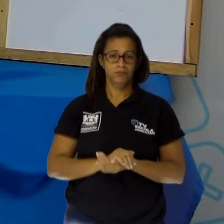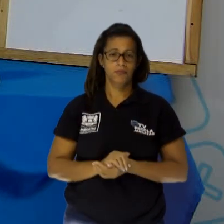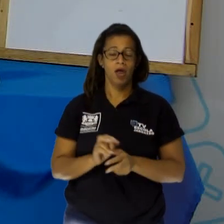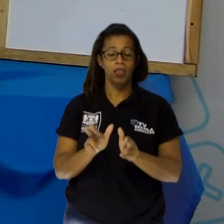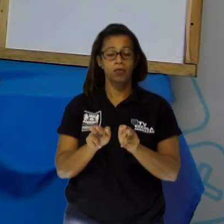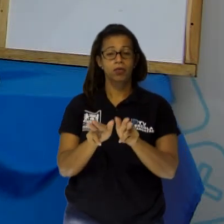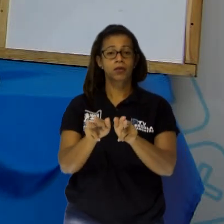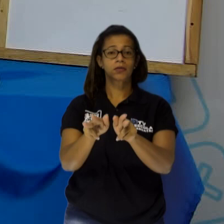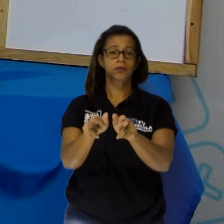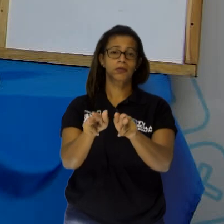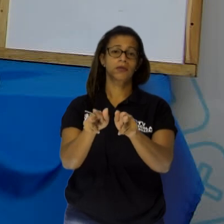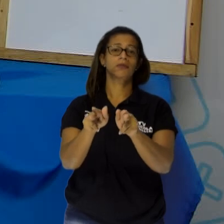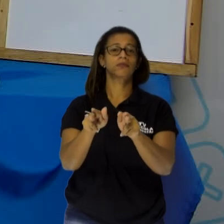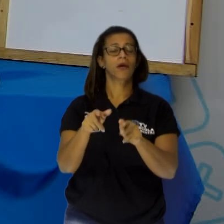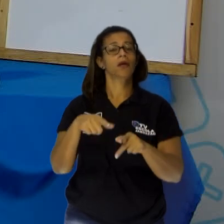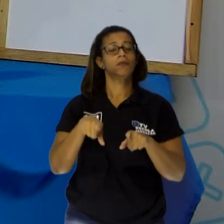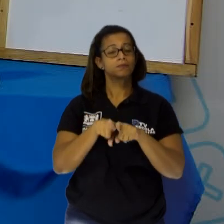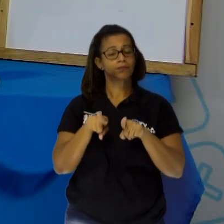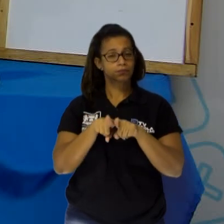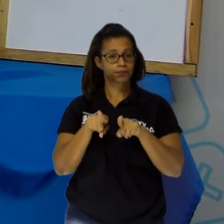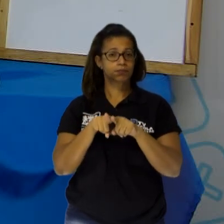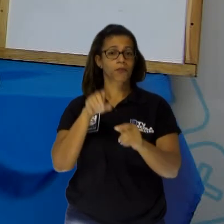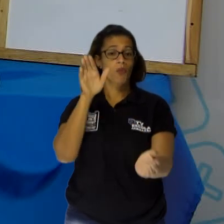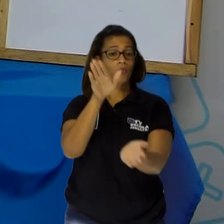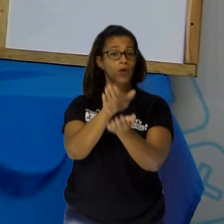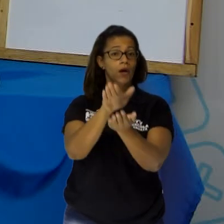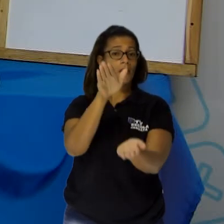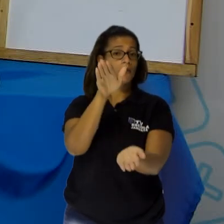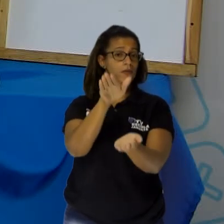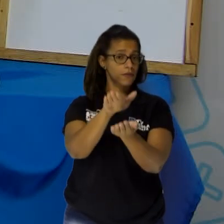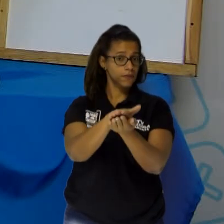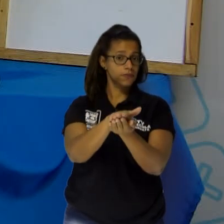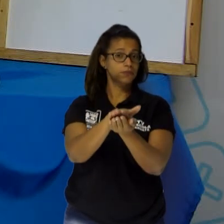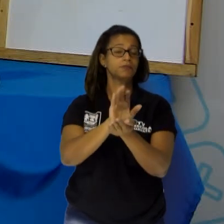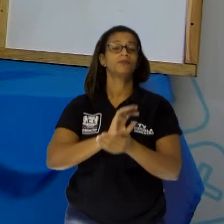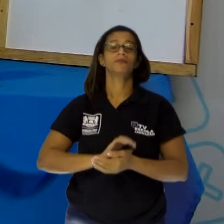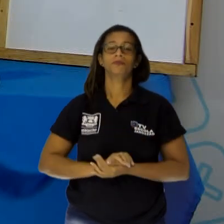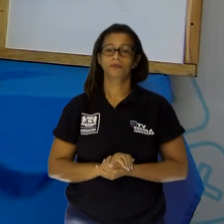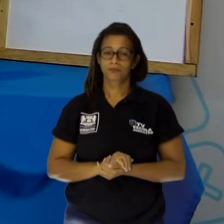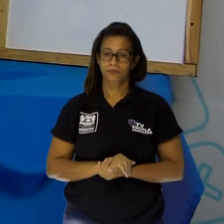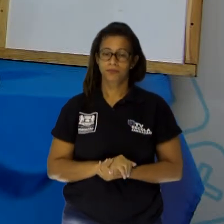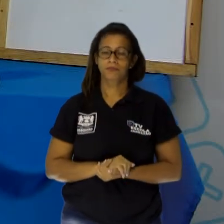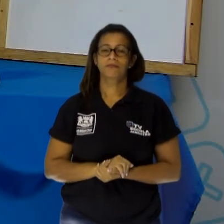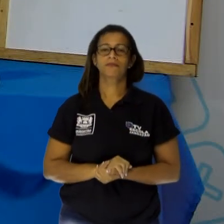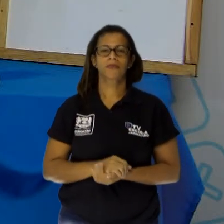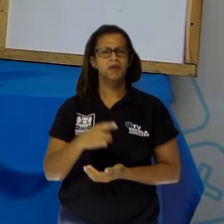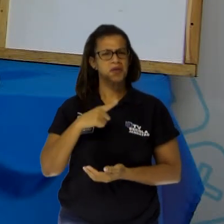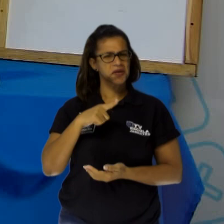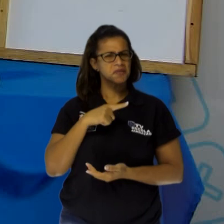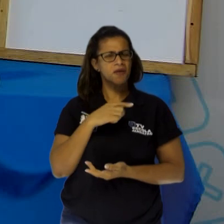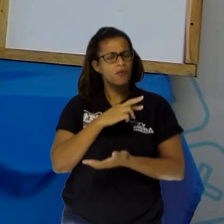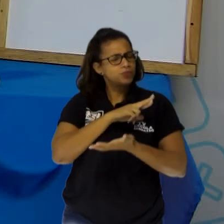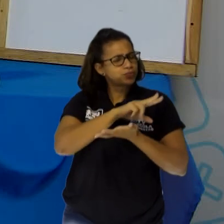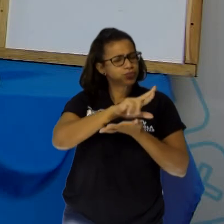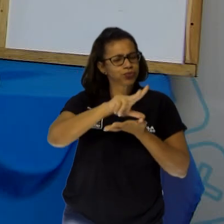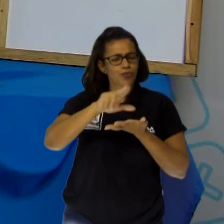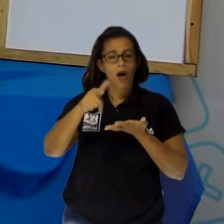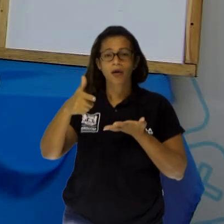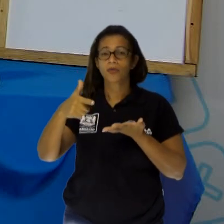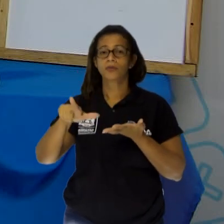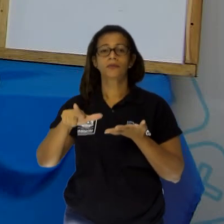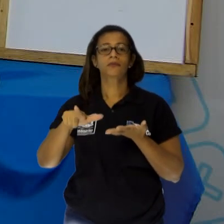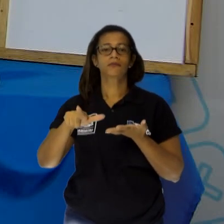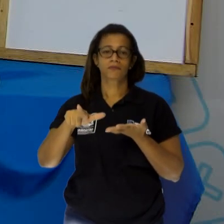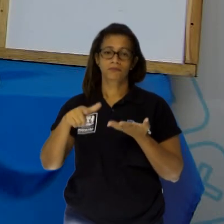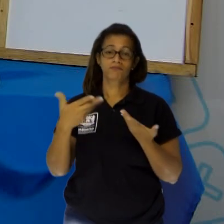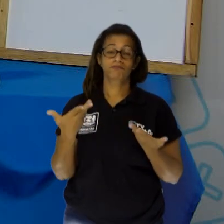outros animaizinhos. Sim, sim, sim! Muito especiais. E falando em animais, falando em